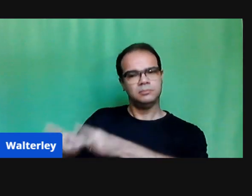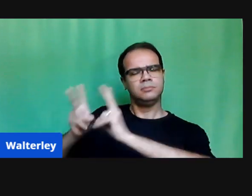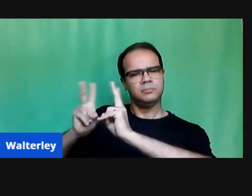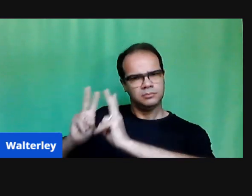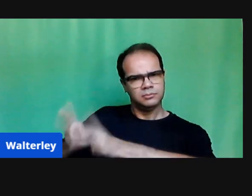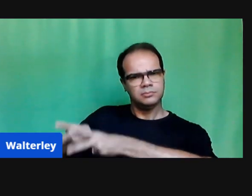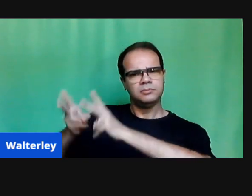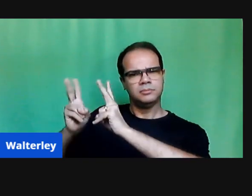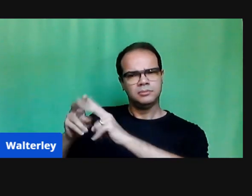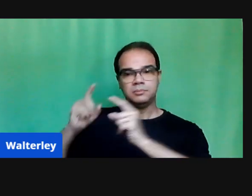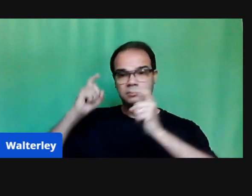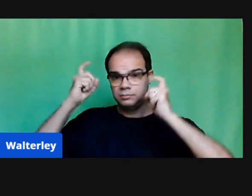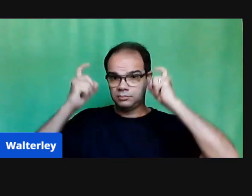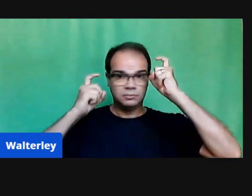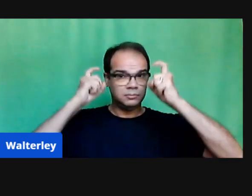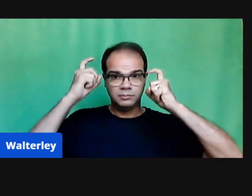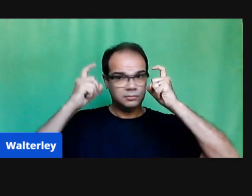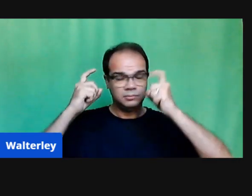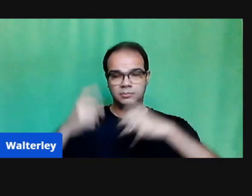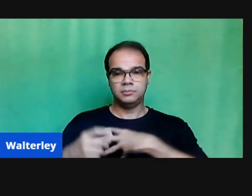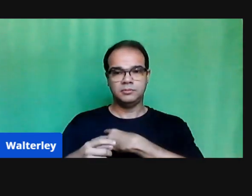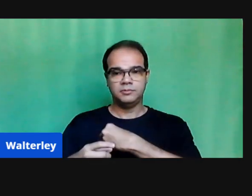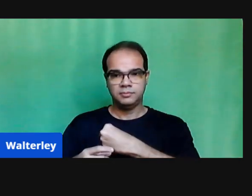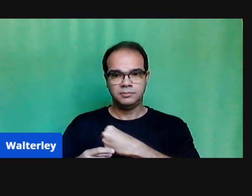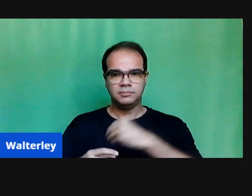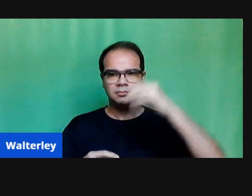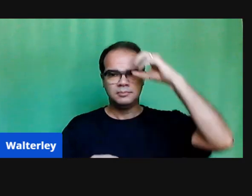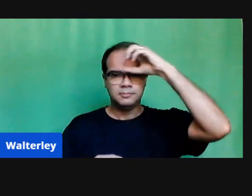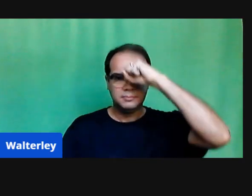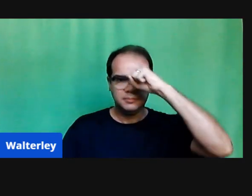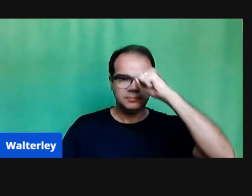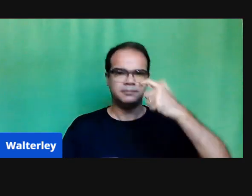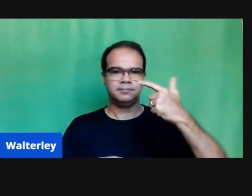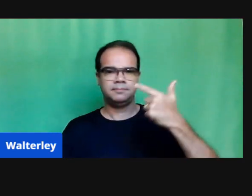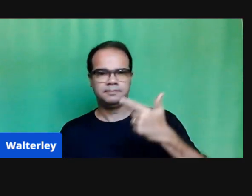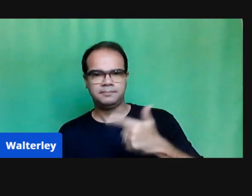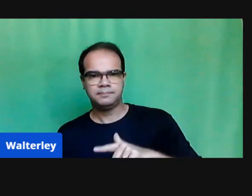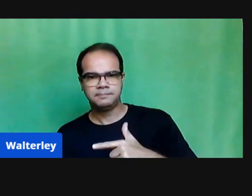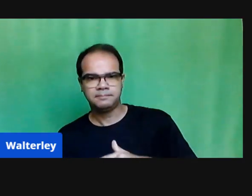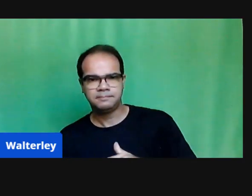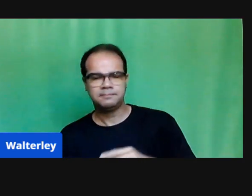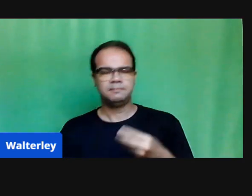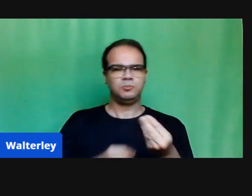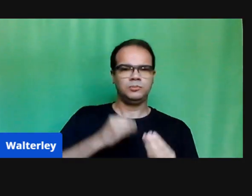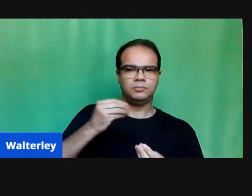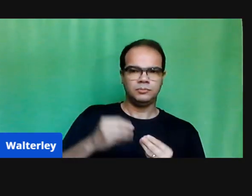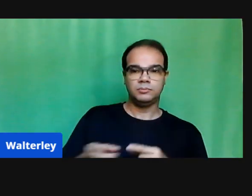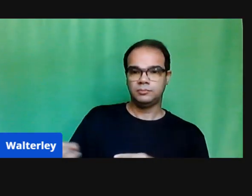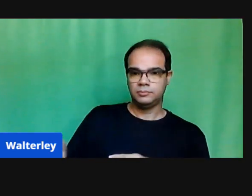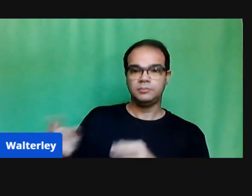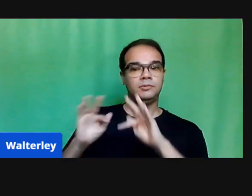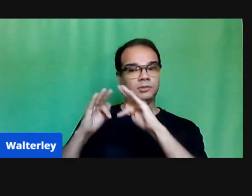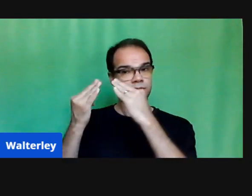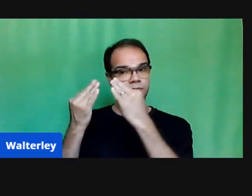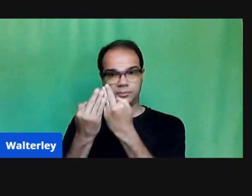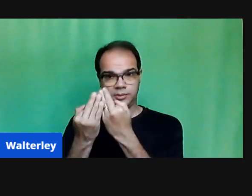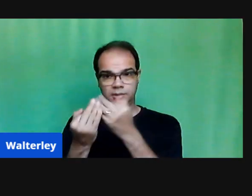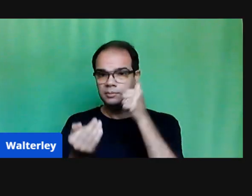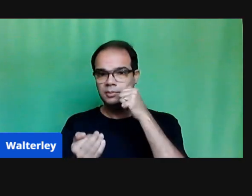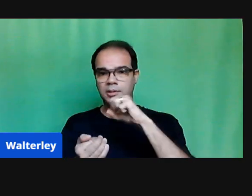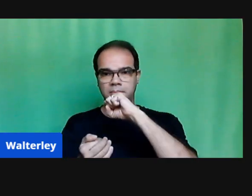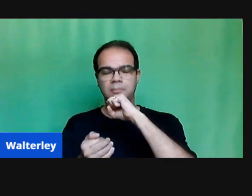muito preocupadas com a educação das suas crianças. Então, a partir dessa análise, desse contexto, nós elaboramos essas